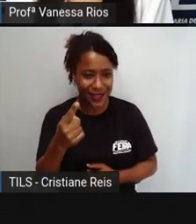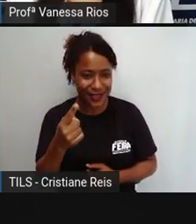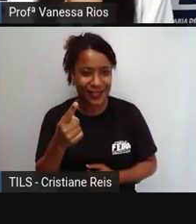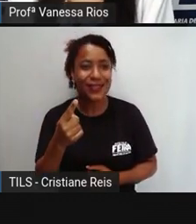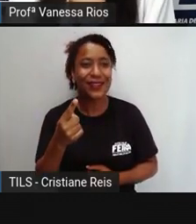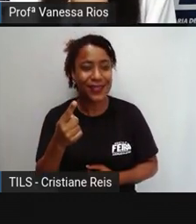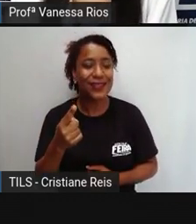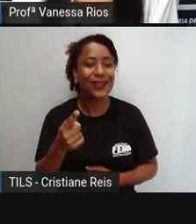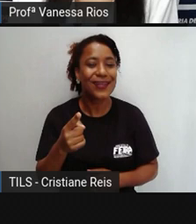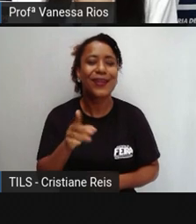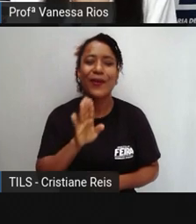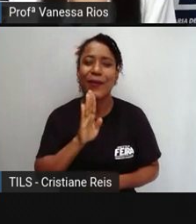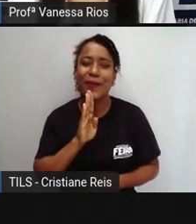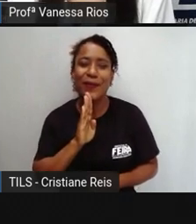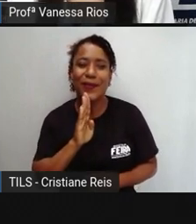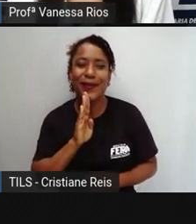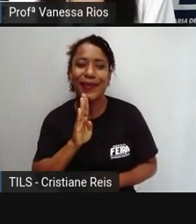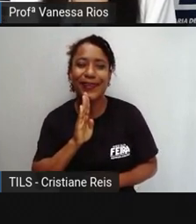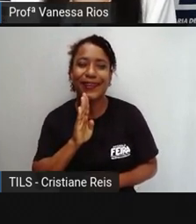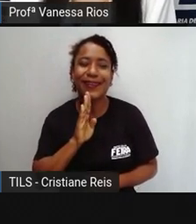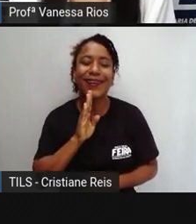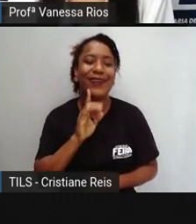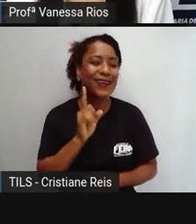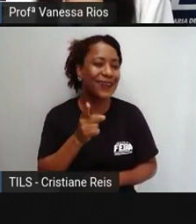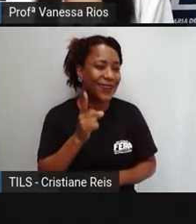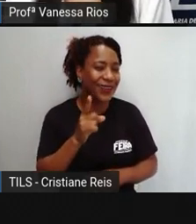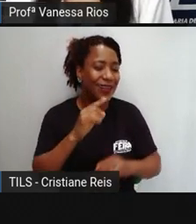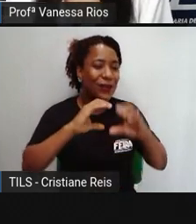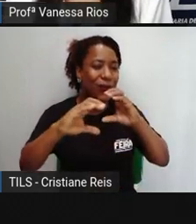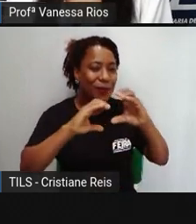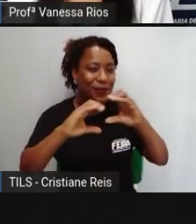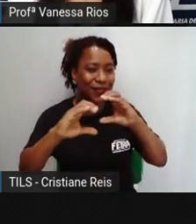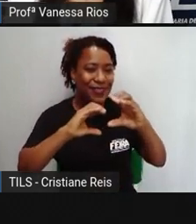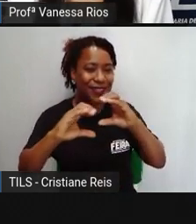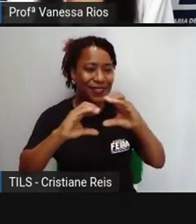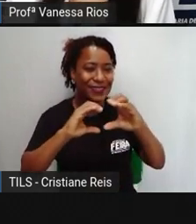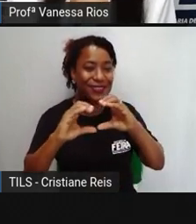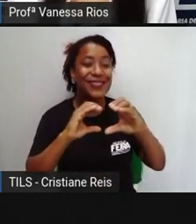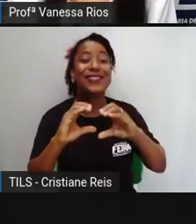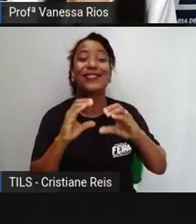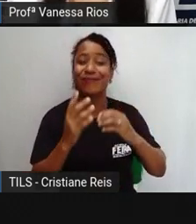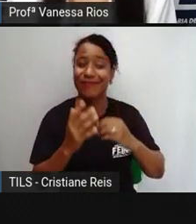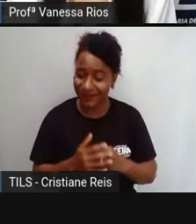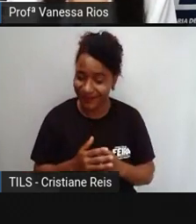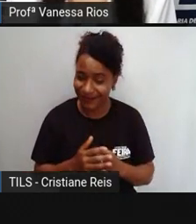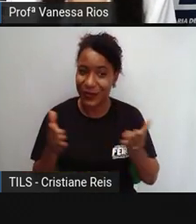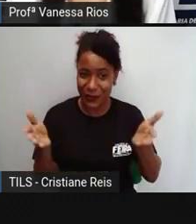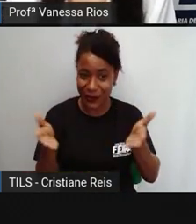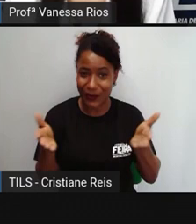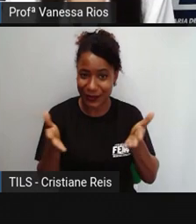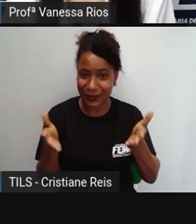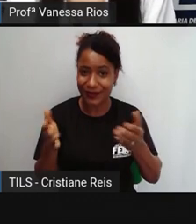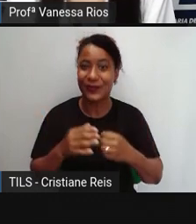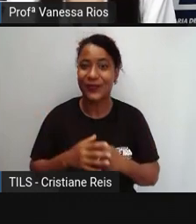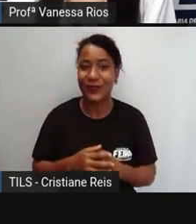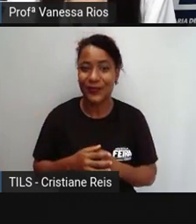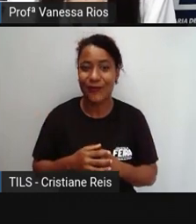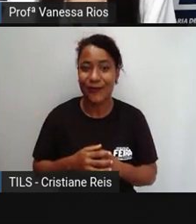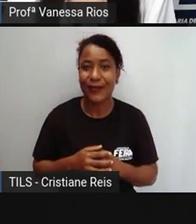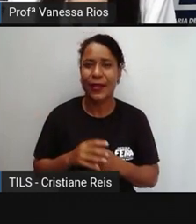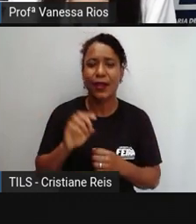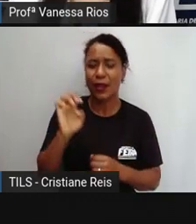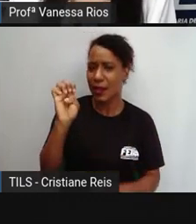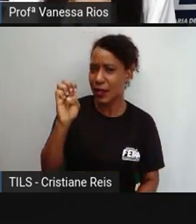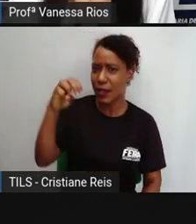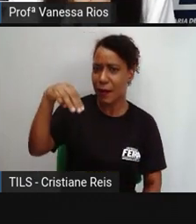que estão bem relacionadas com a forma de nos comunicarmos atualmente. E aí você sabe aí o